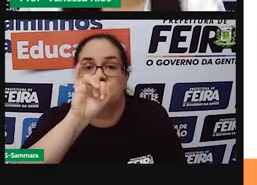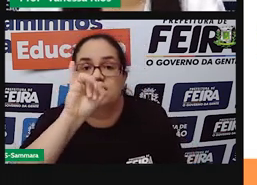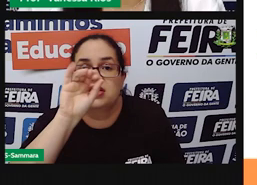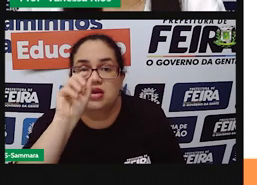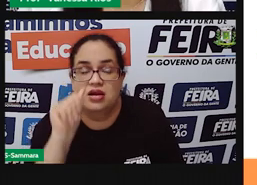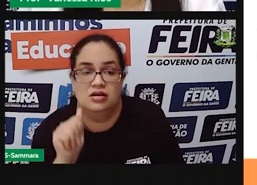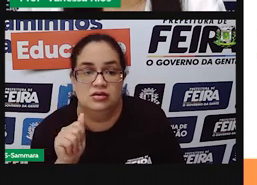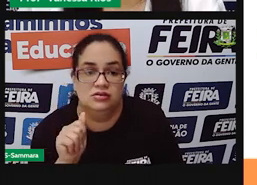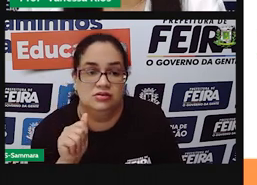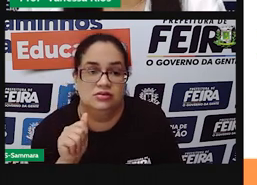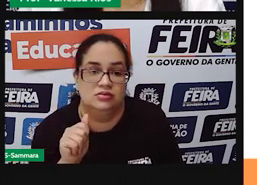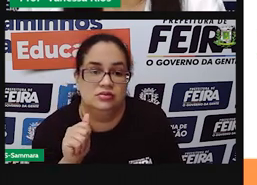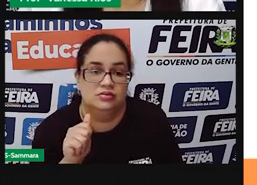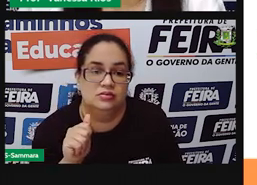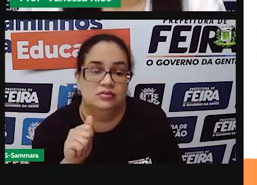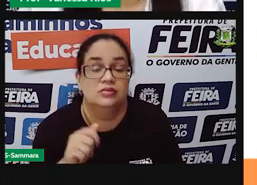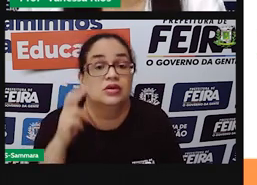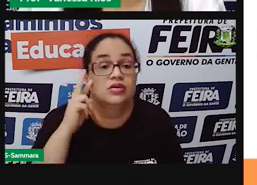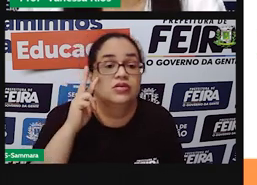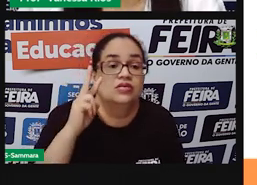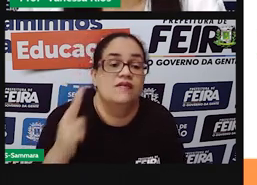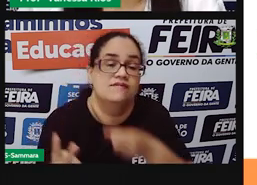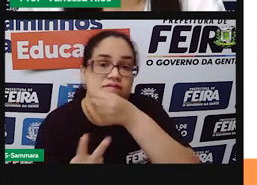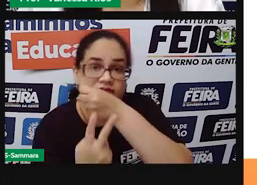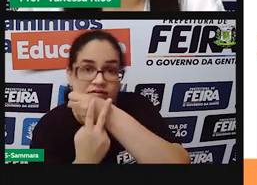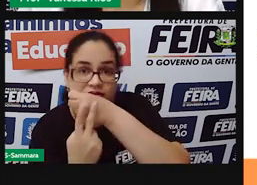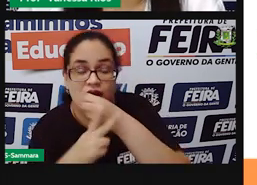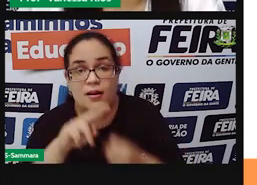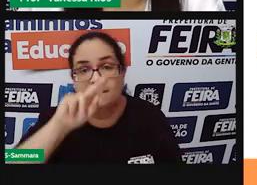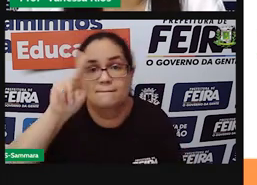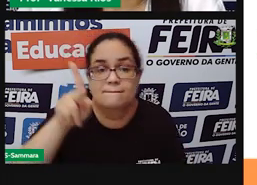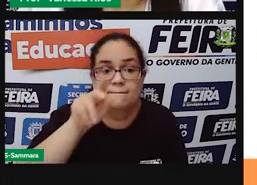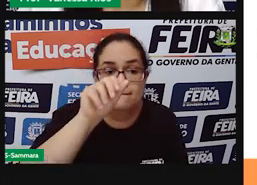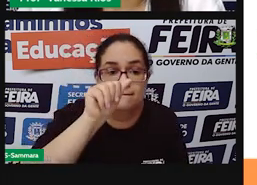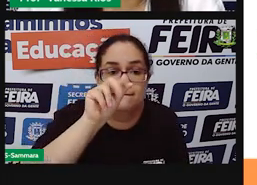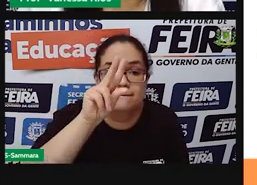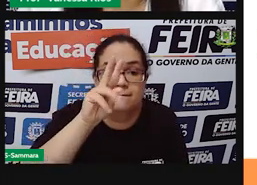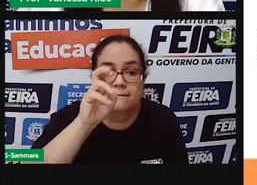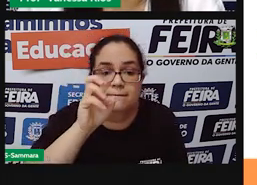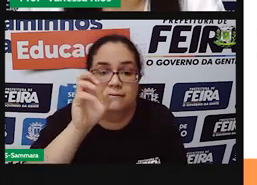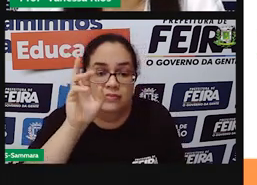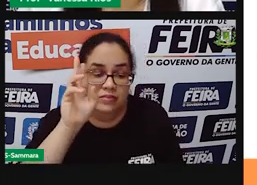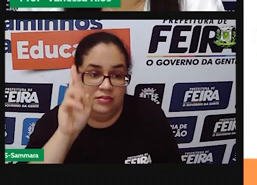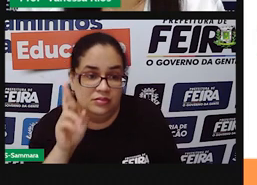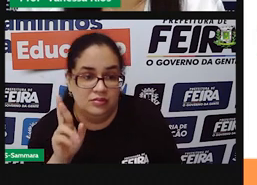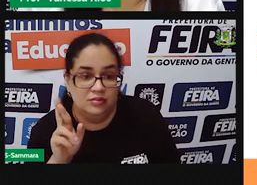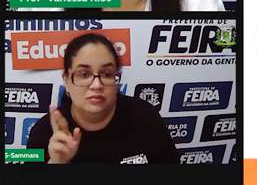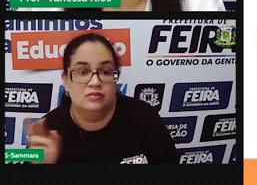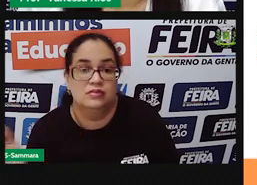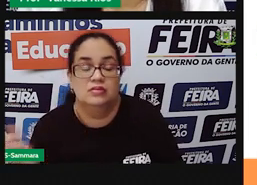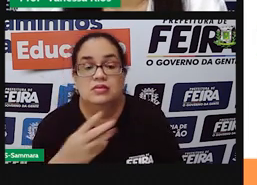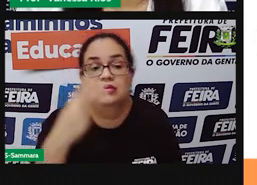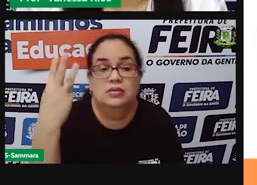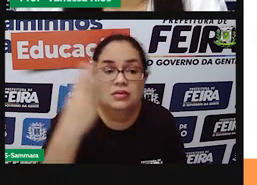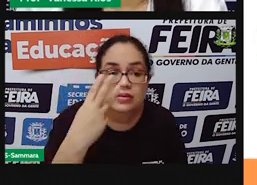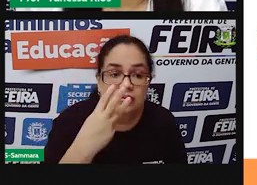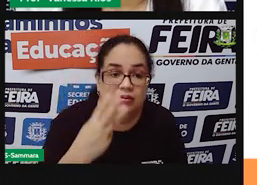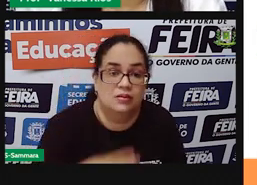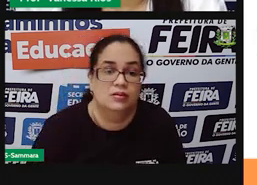Havia, ele pertence aí ao verbo haver. Que também é aí, ó, da segunda conjugação, porque